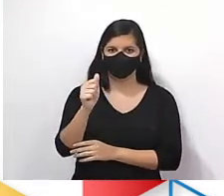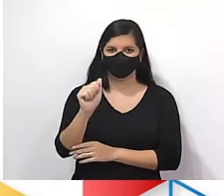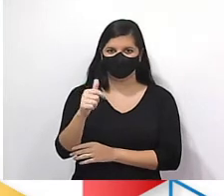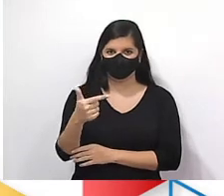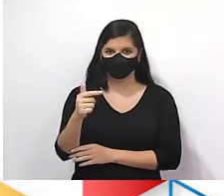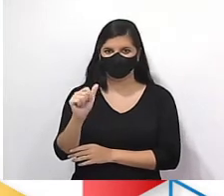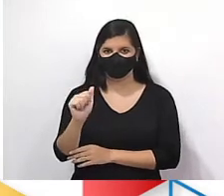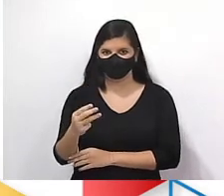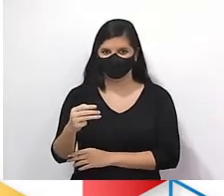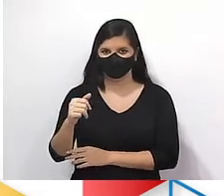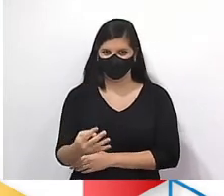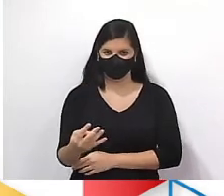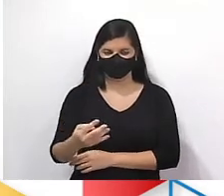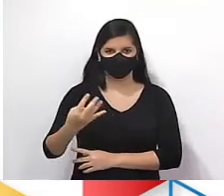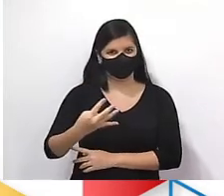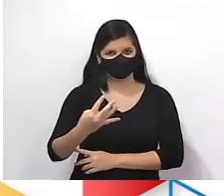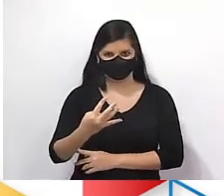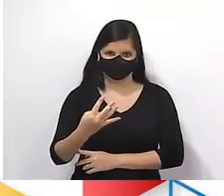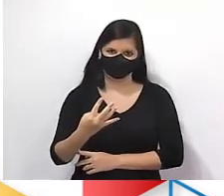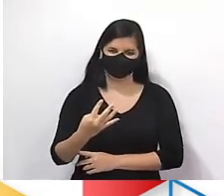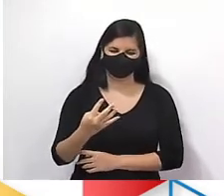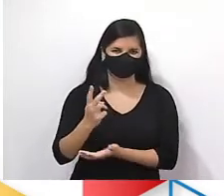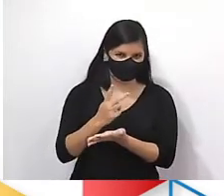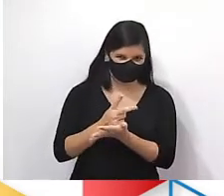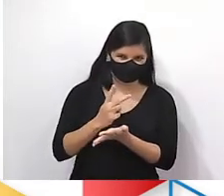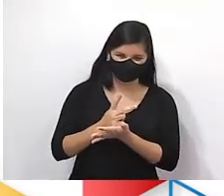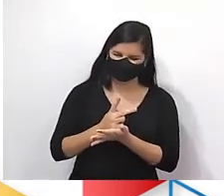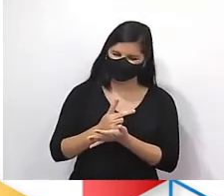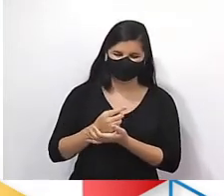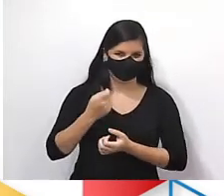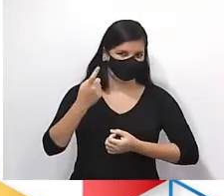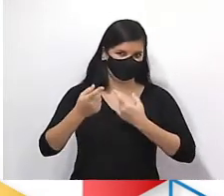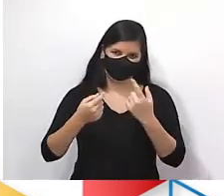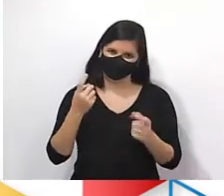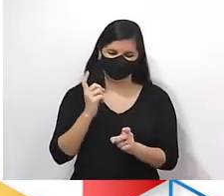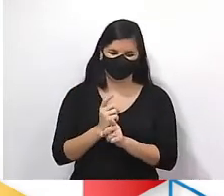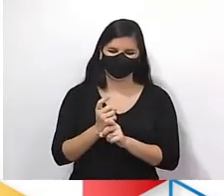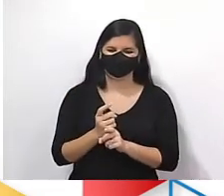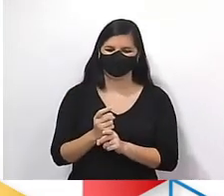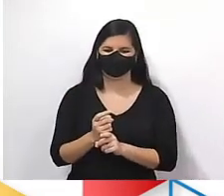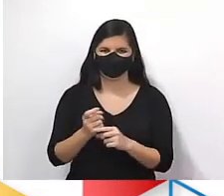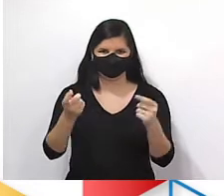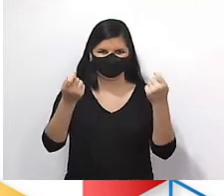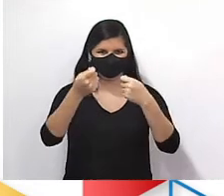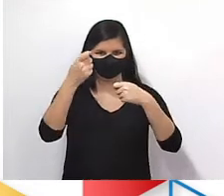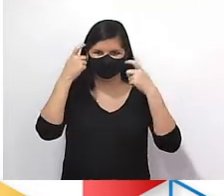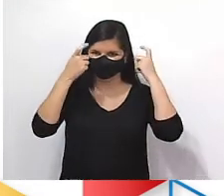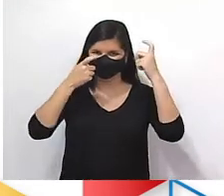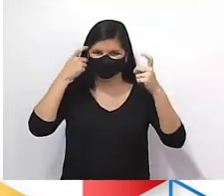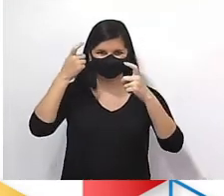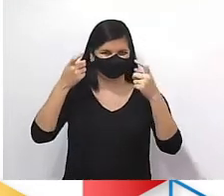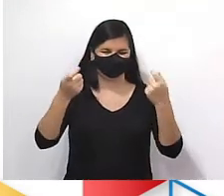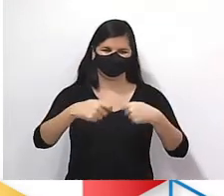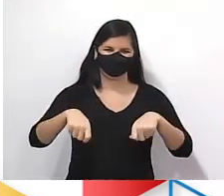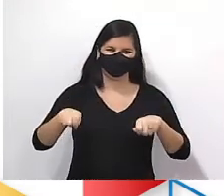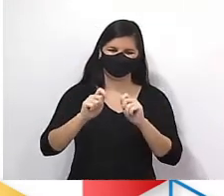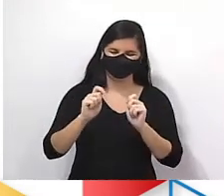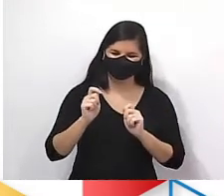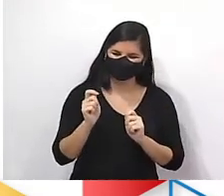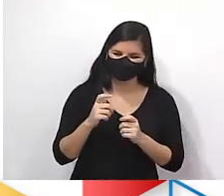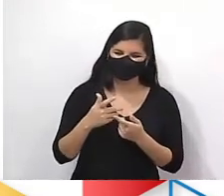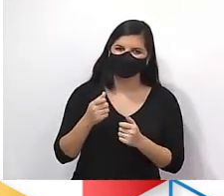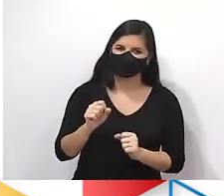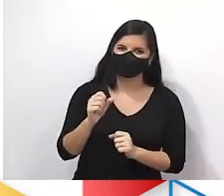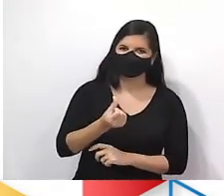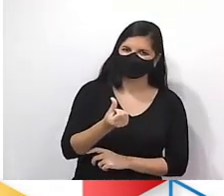Professor, são sempre os 4 primeiros termos? Não. Coincidiu, tá bom? Não se preocupa. Pode ser o sexto,